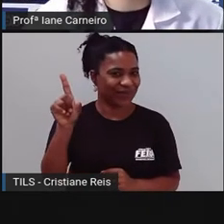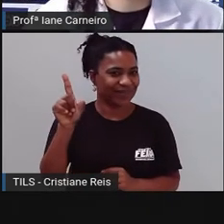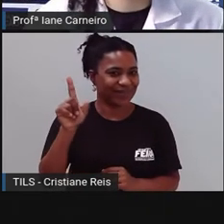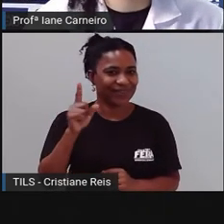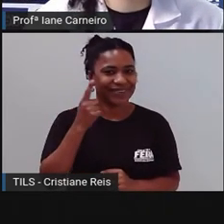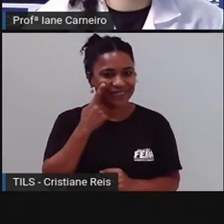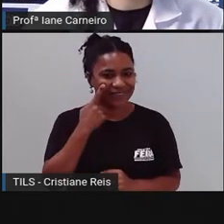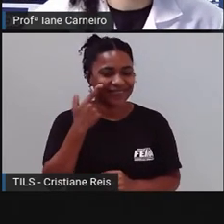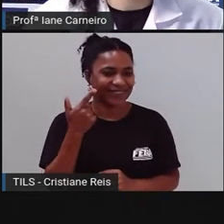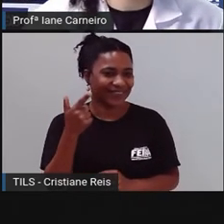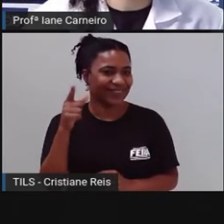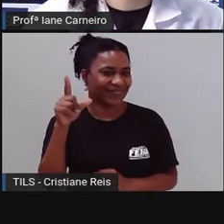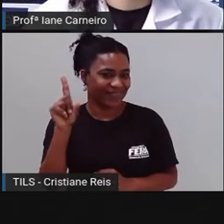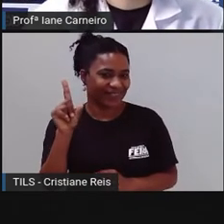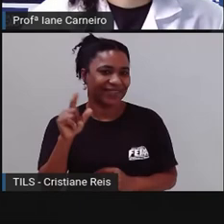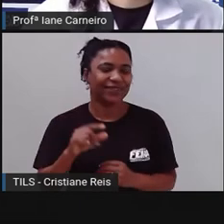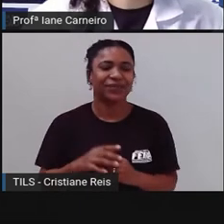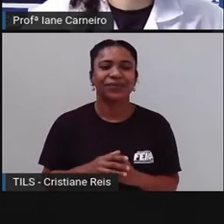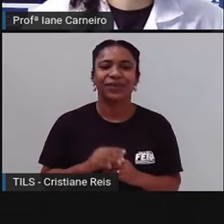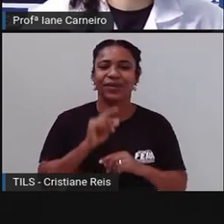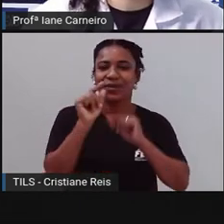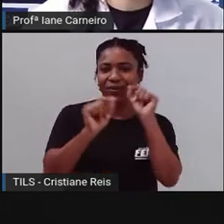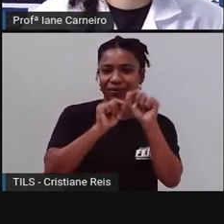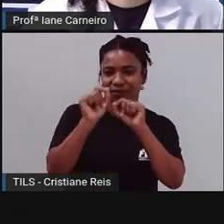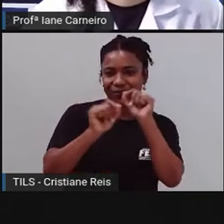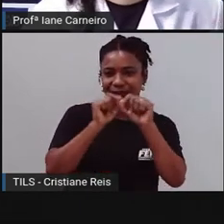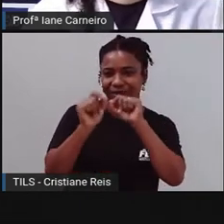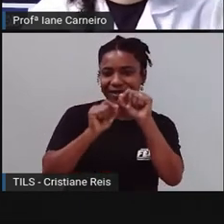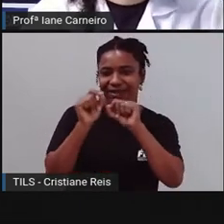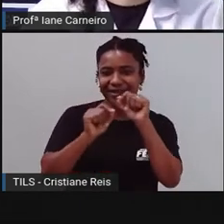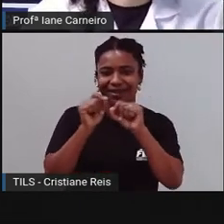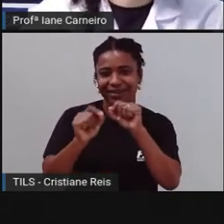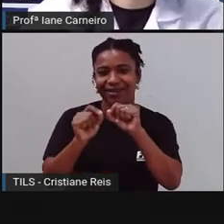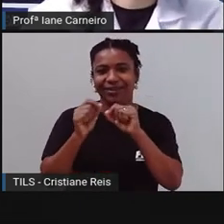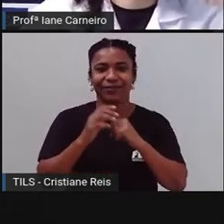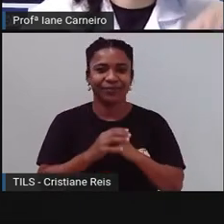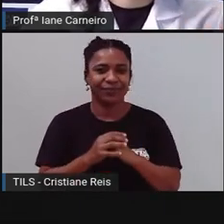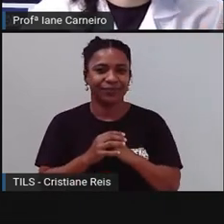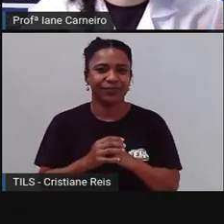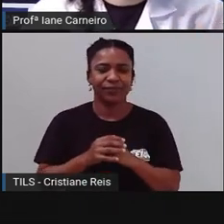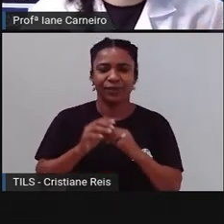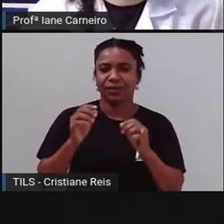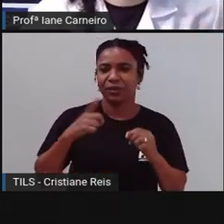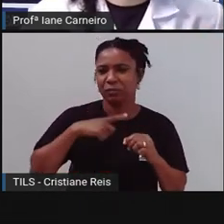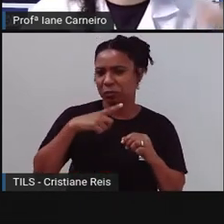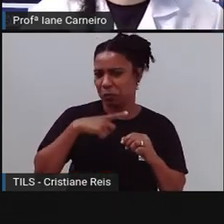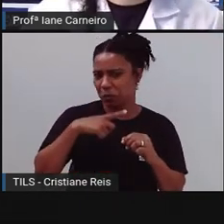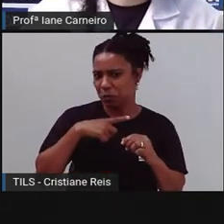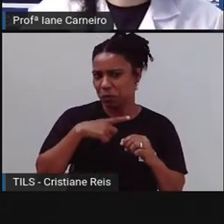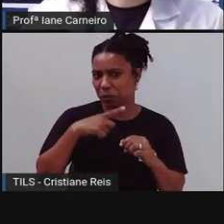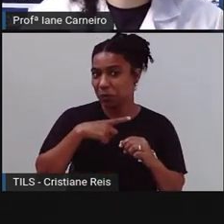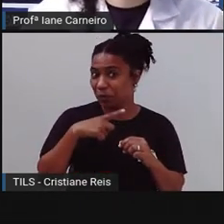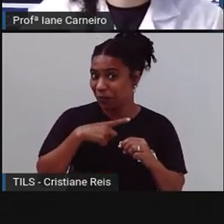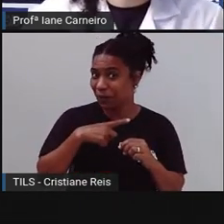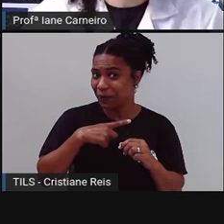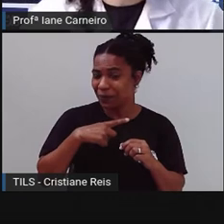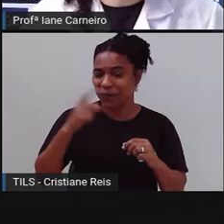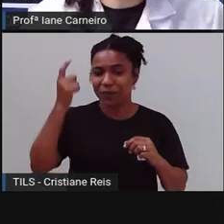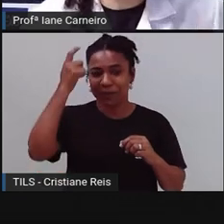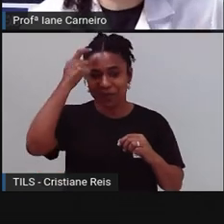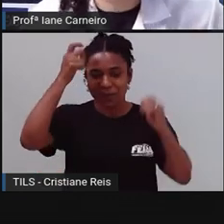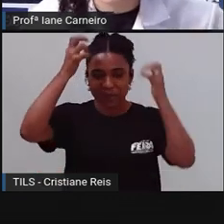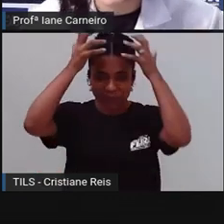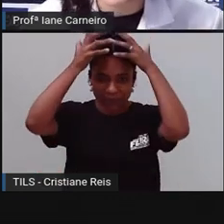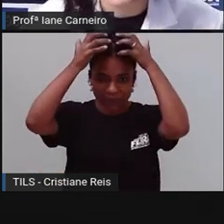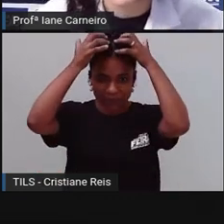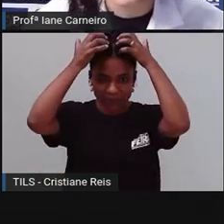palavras para a escrever, ó. O que é, o que é. Anda com os pés na cabeça. A gente viu nesse instante. O que é que anda com